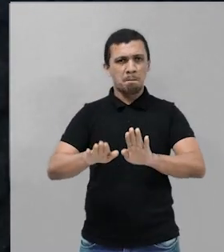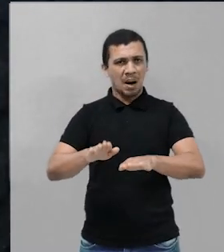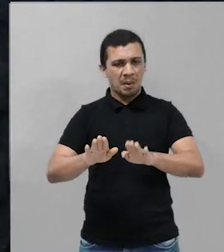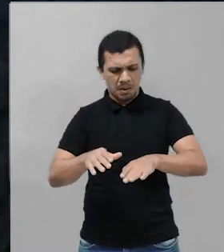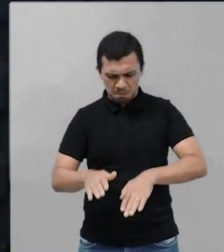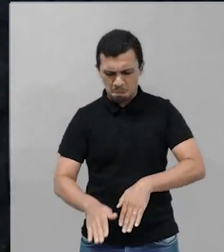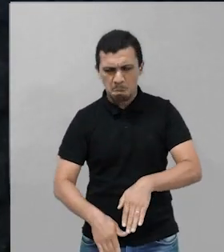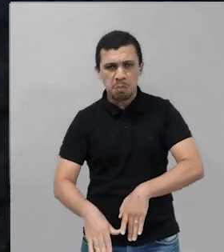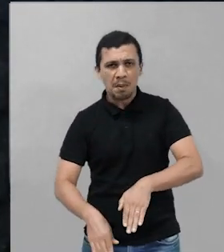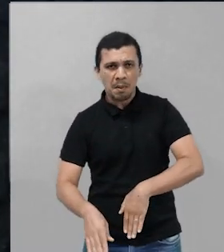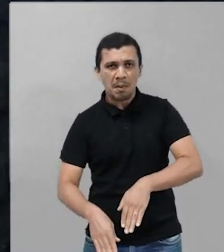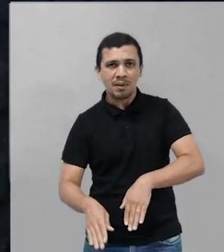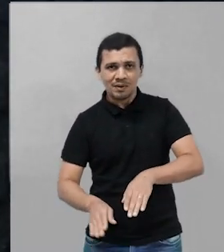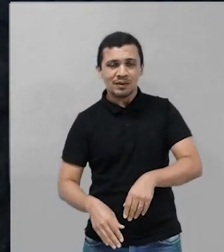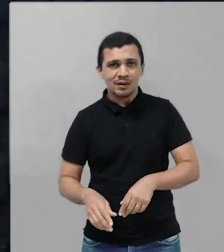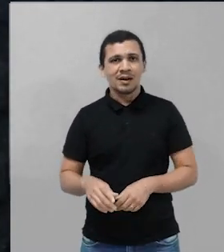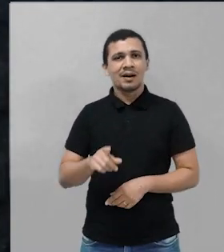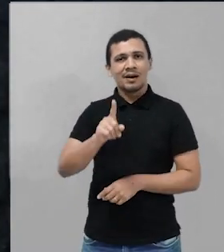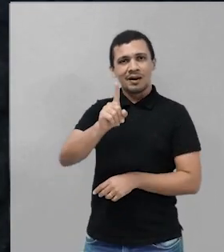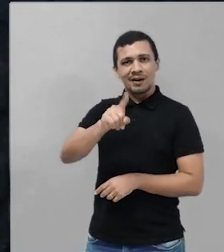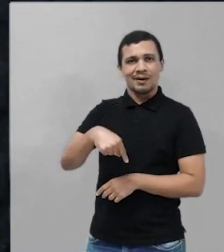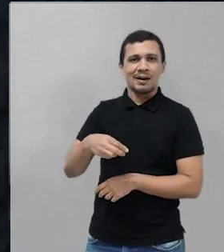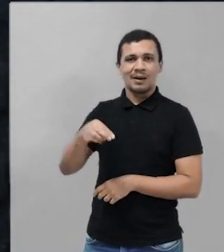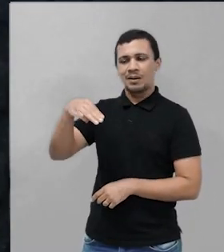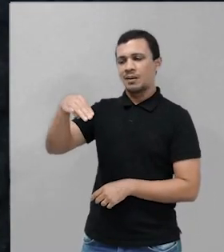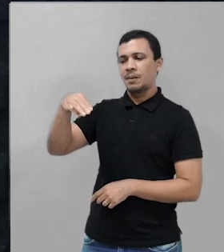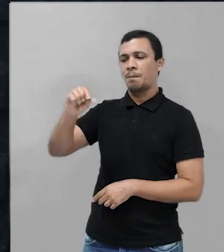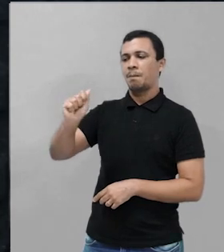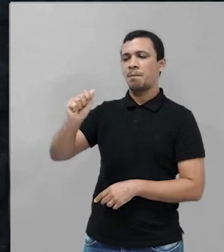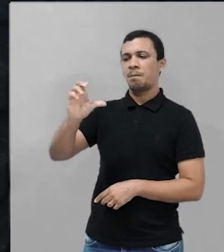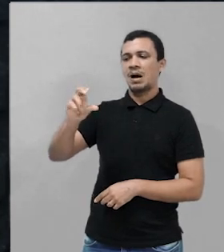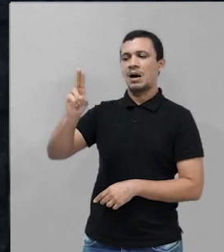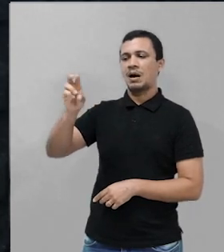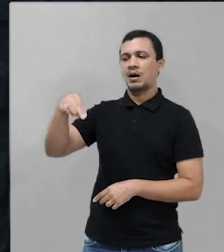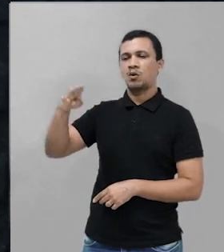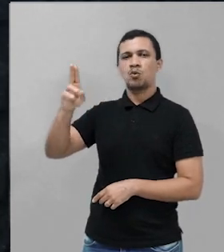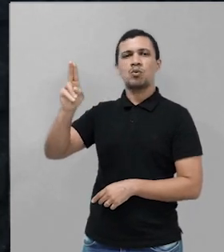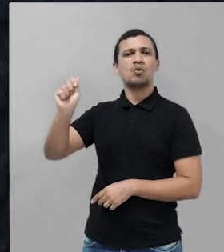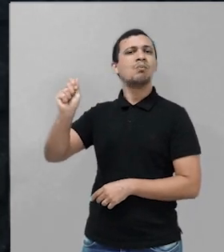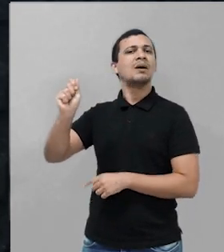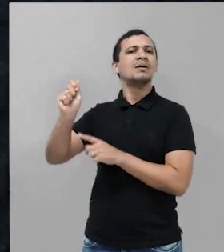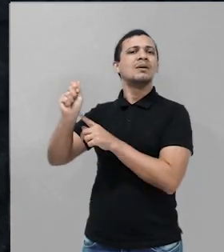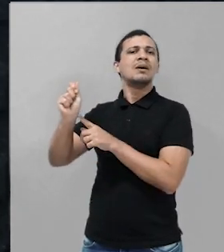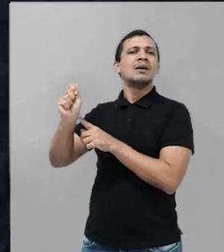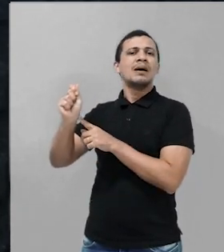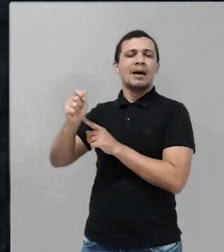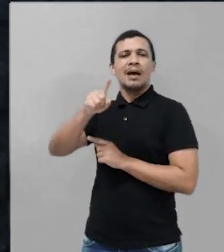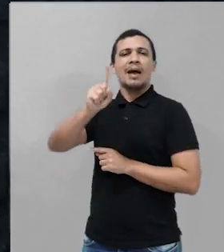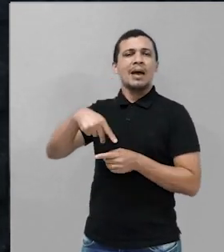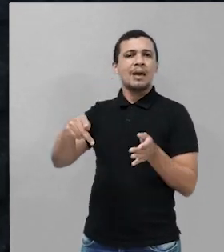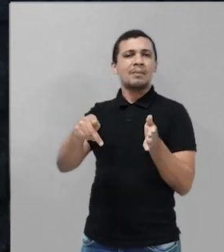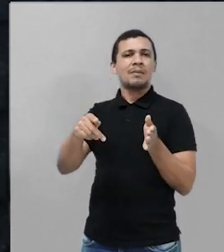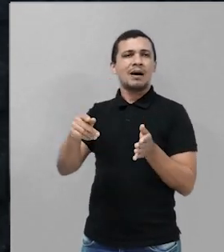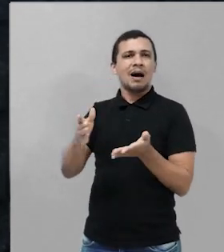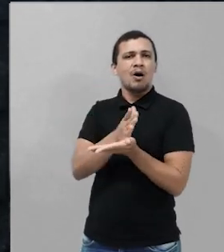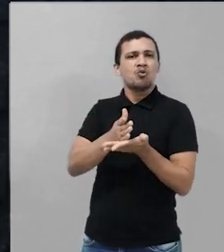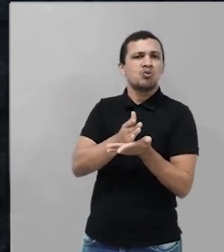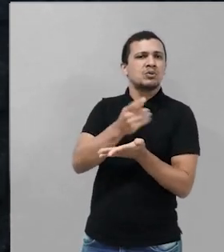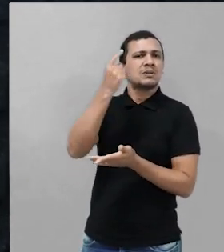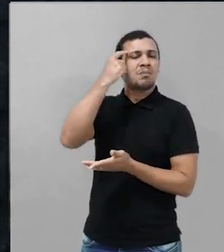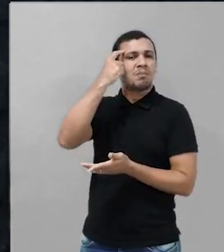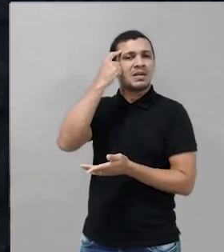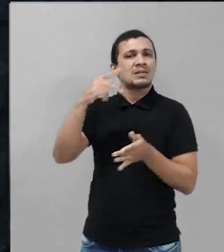chamar os mucumbos de macumba, e a macumba virou, para muita gente, o aspecto religioso. Está dando para entender?